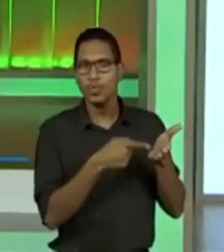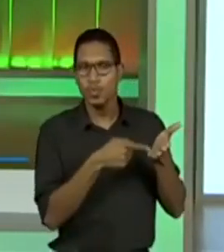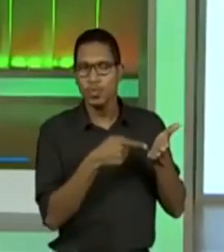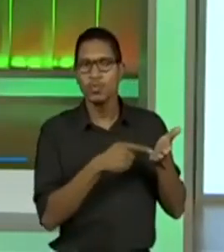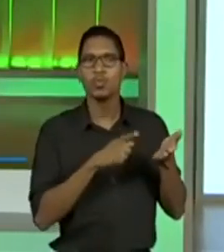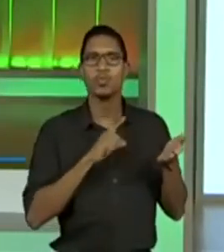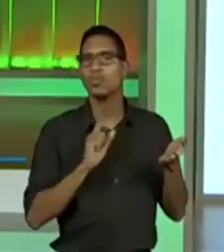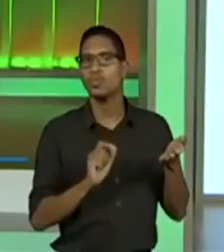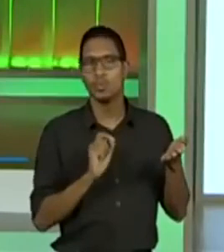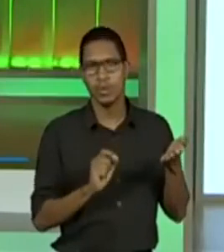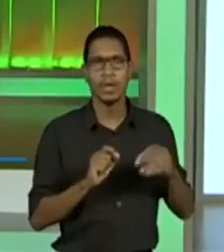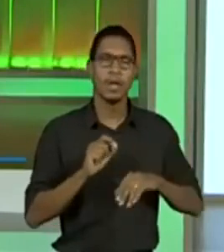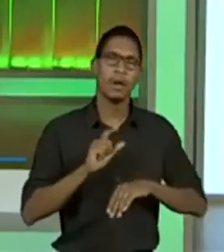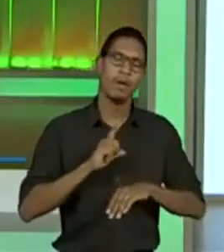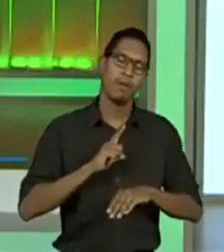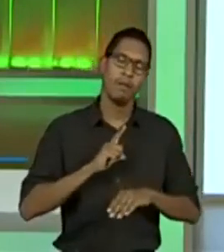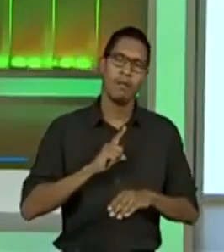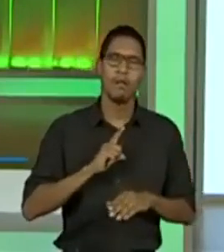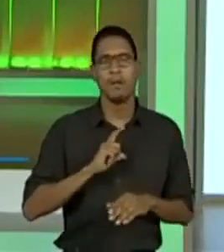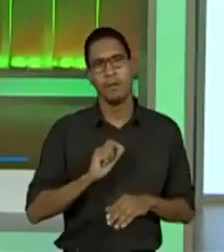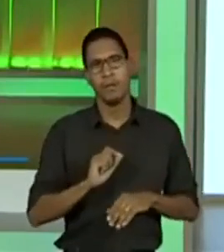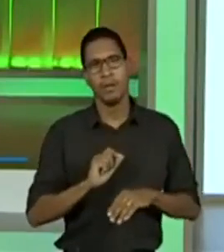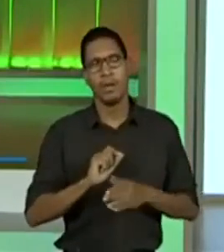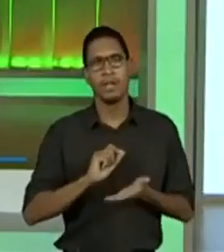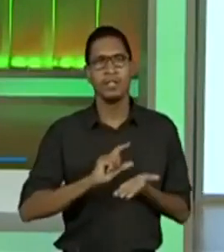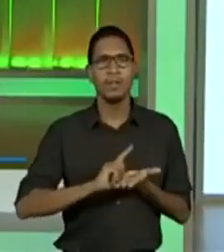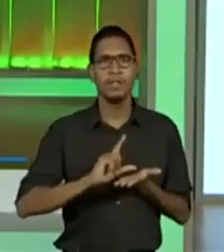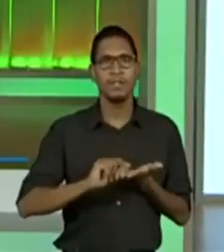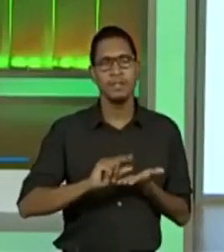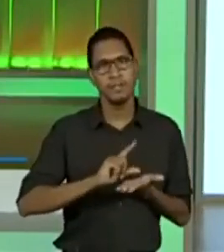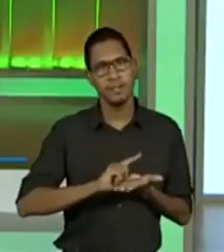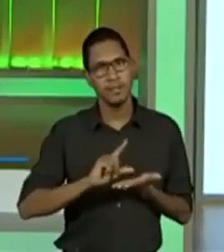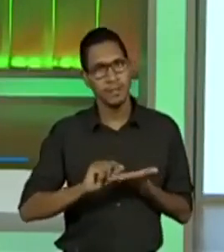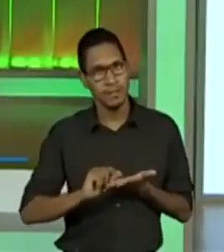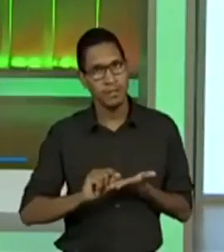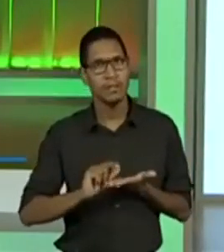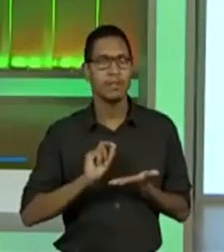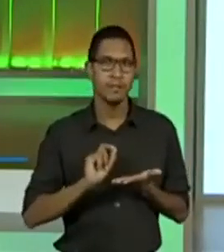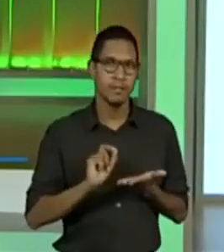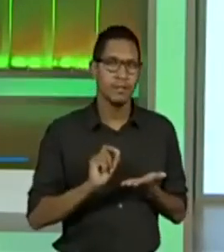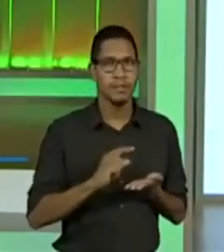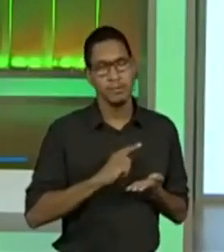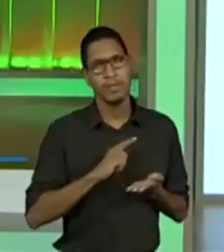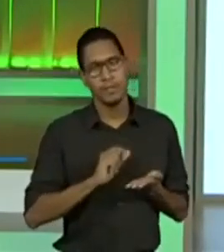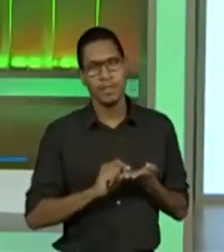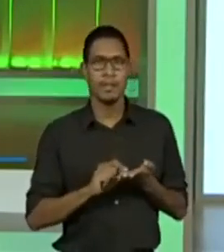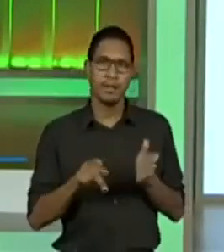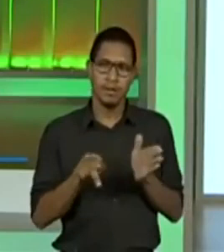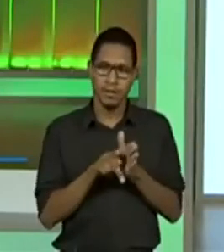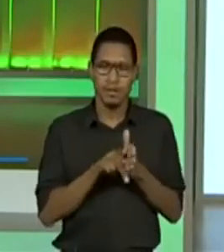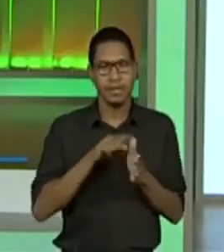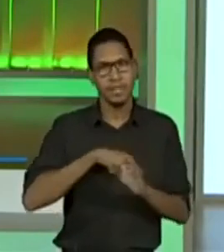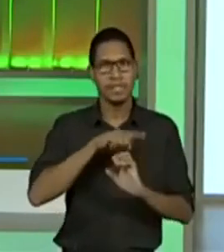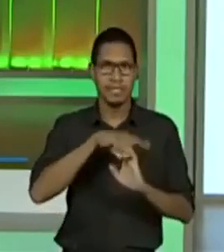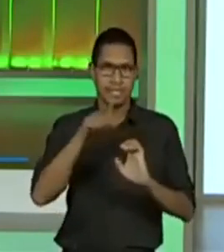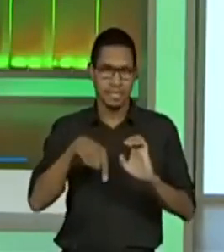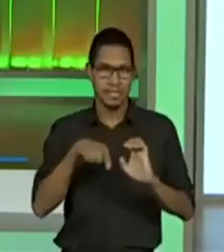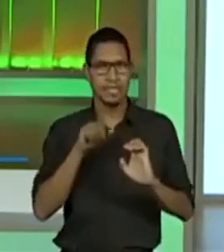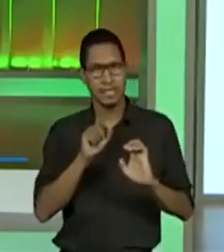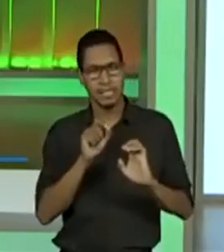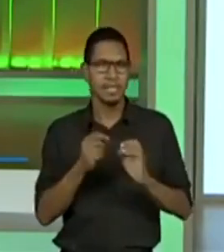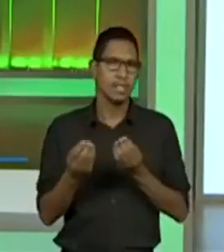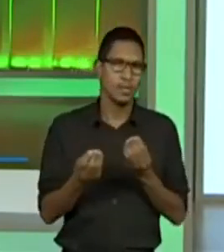artigo, né, do estilo, assim, falando, divulgação científica, do estilo falando